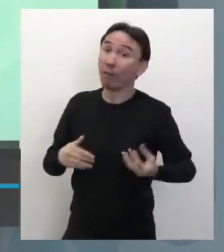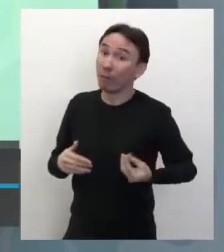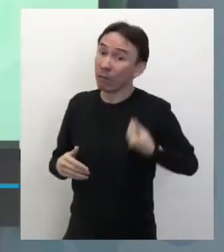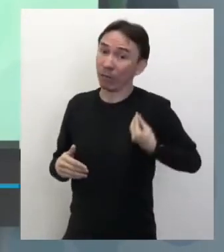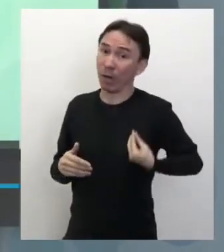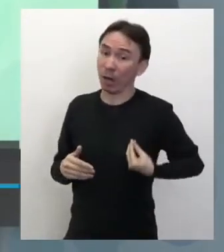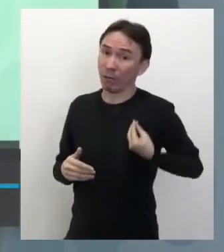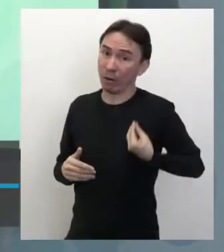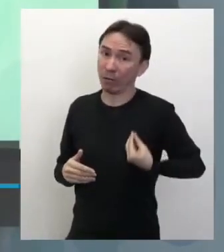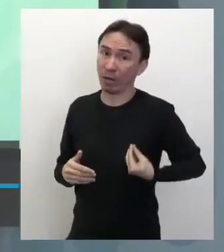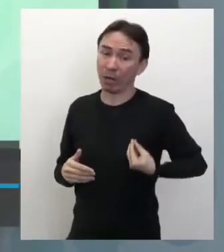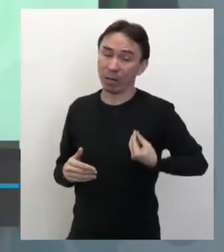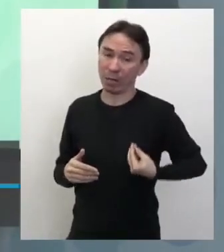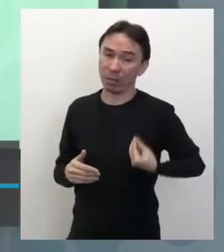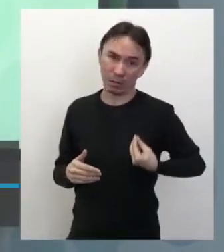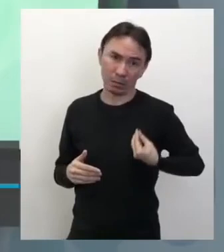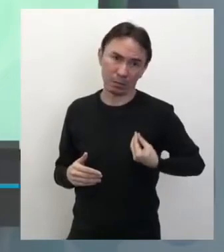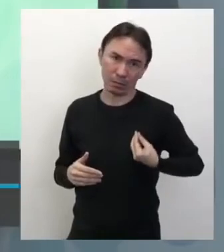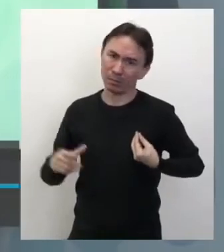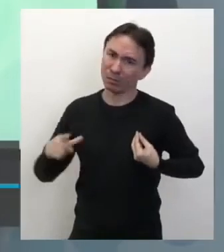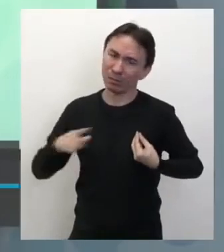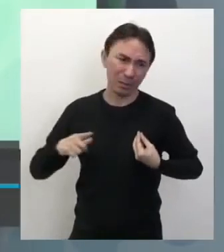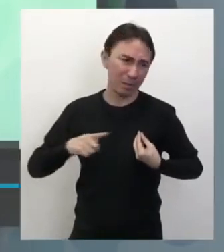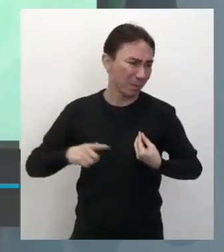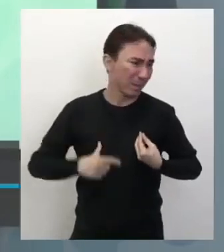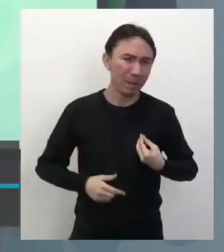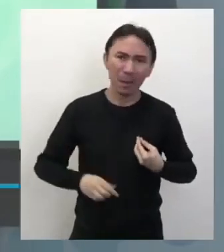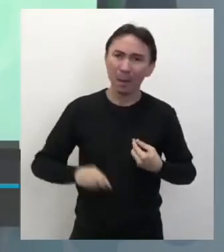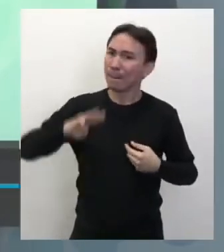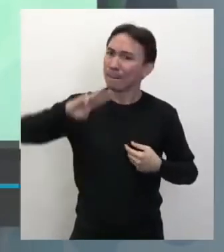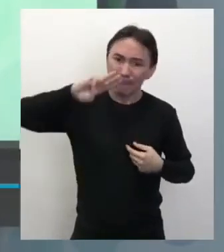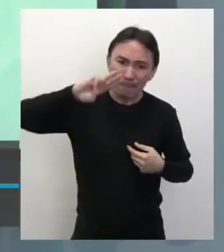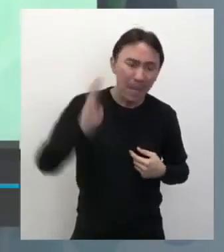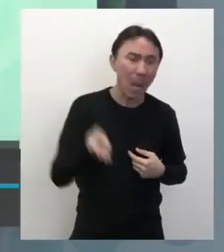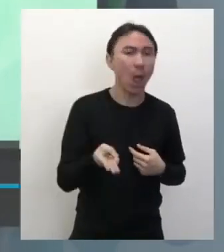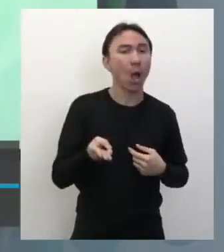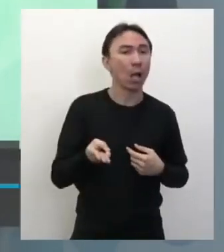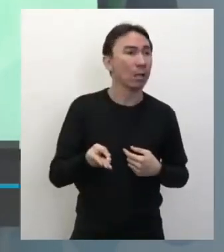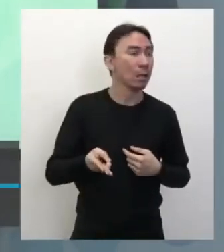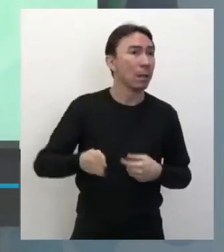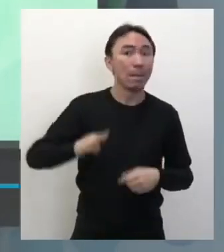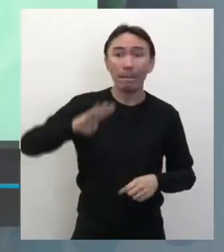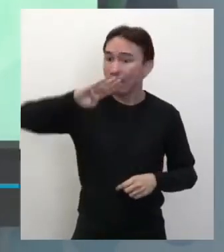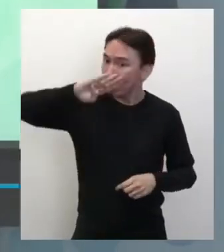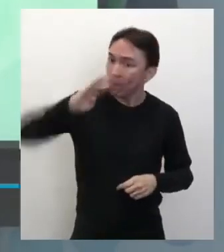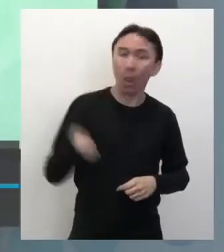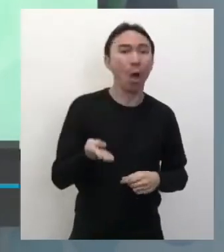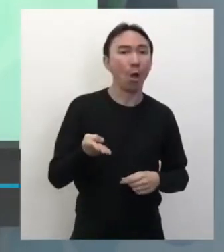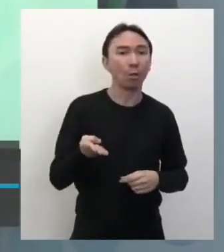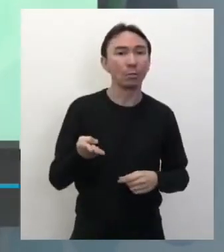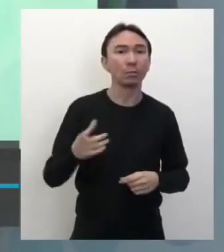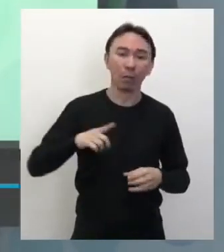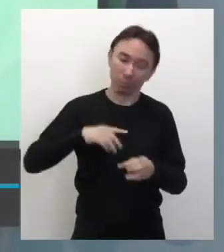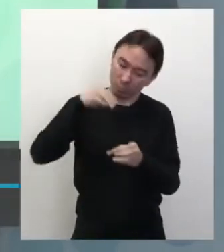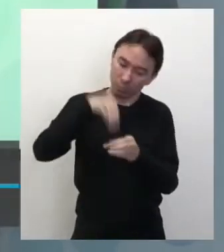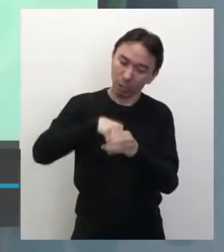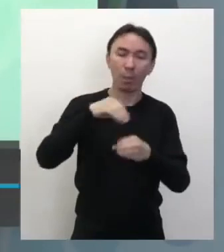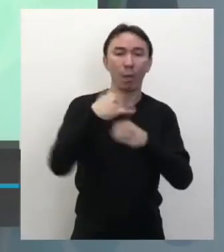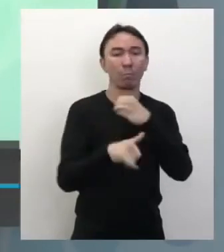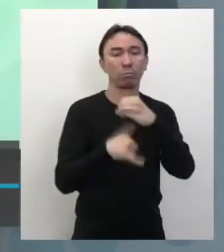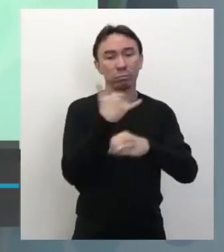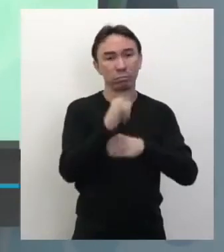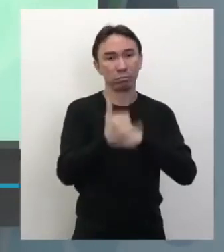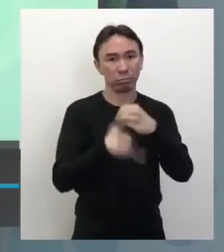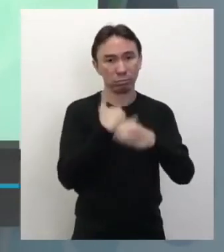Então, ela vai ter milhões, até talvez bilhões de átomos, tá bom? Então, é só para fazer essa diferençazinha aí, para a gente